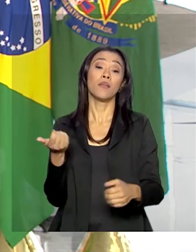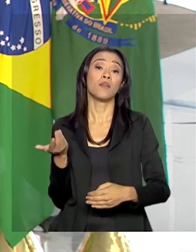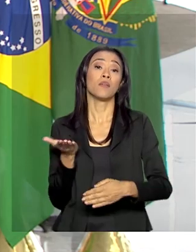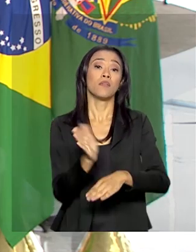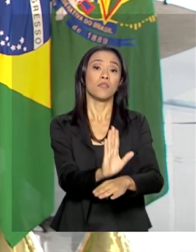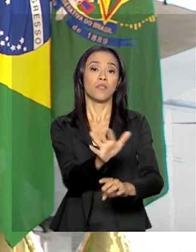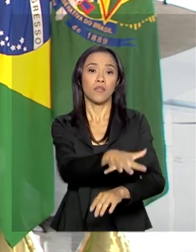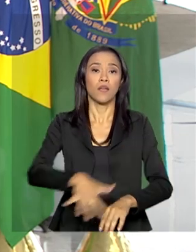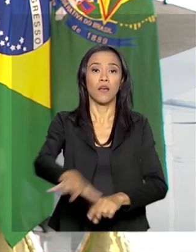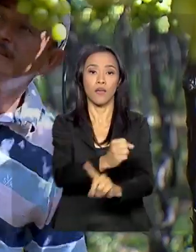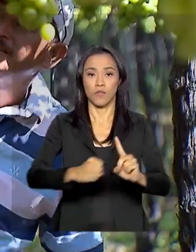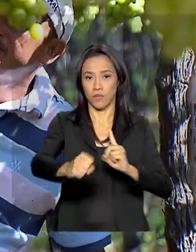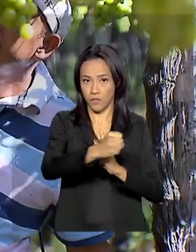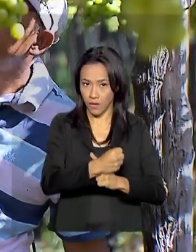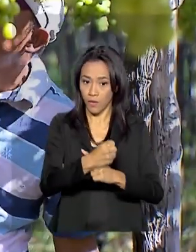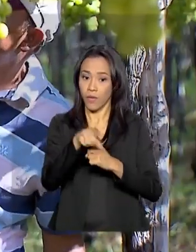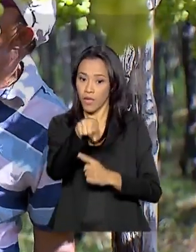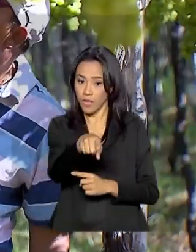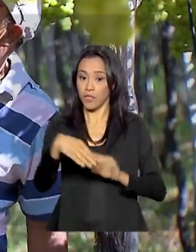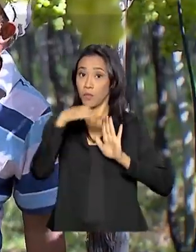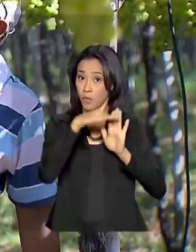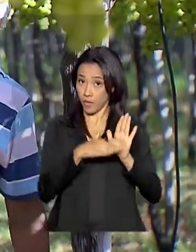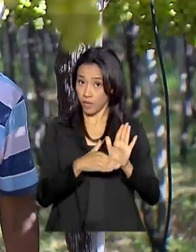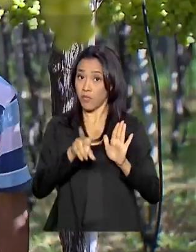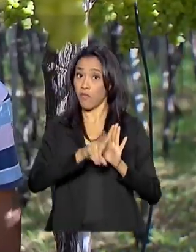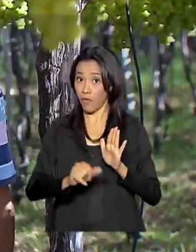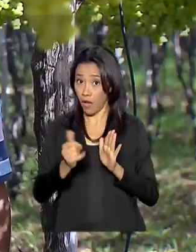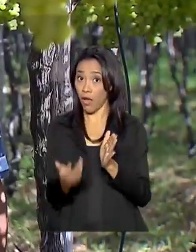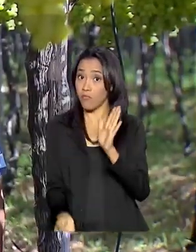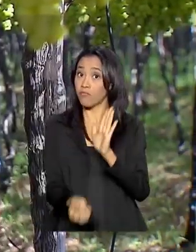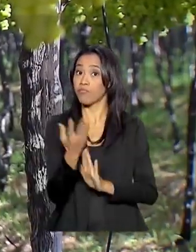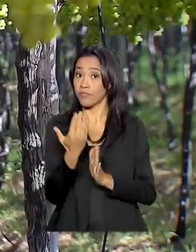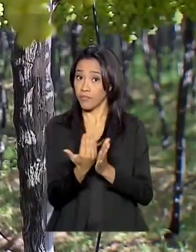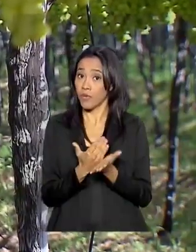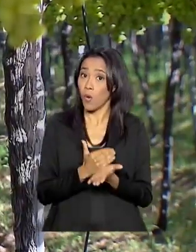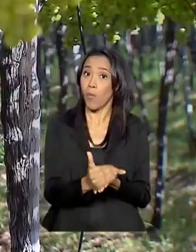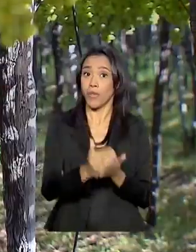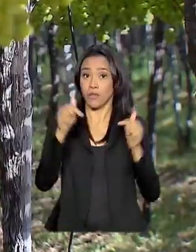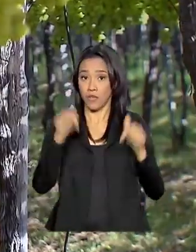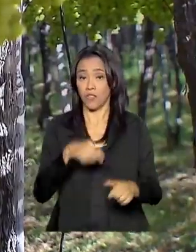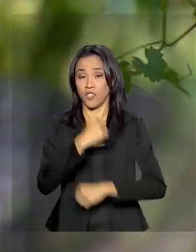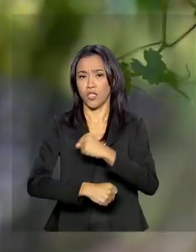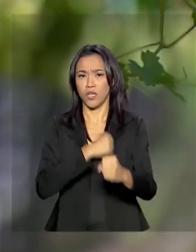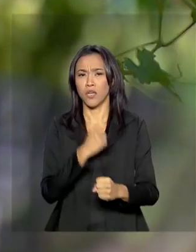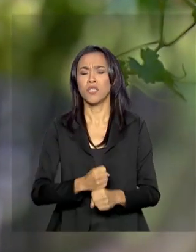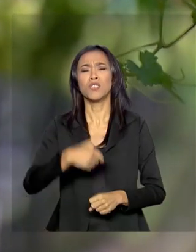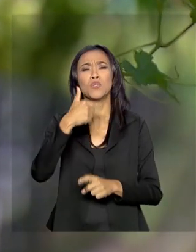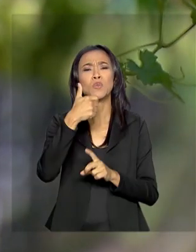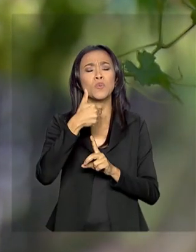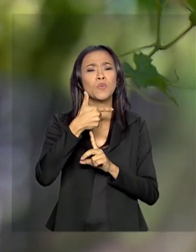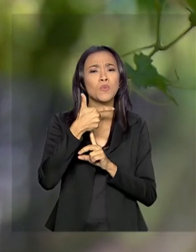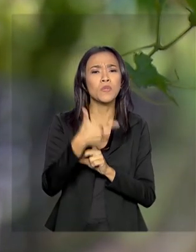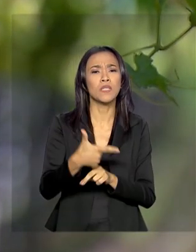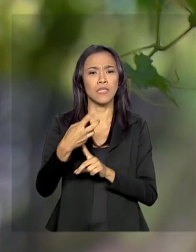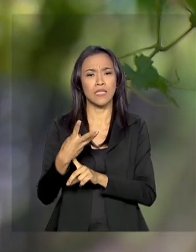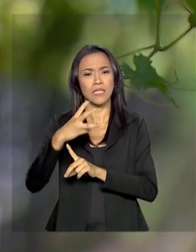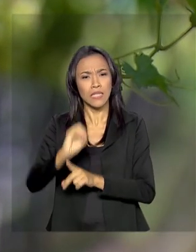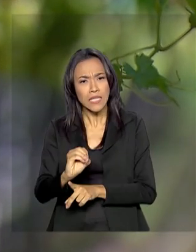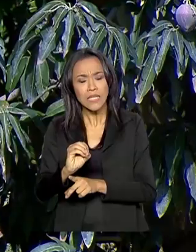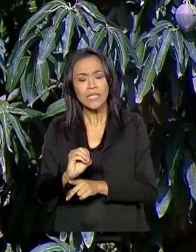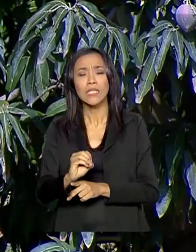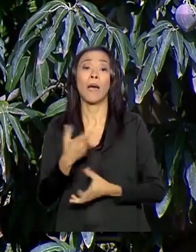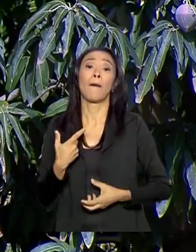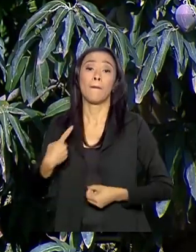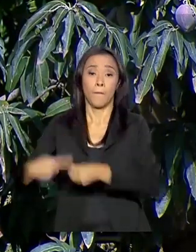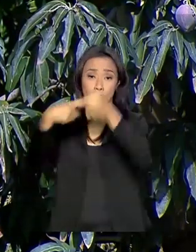na região. O programa vai ser implantado este ano e no ano que vem em 230 municípios dos nove estados